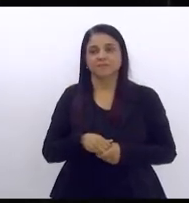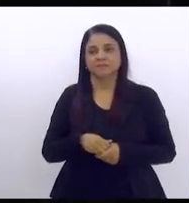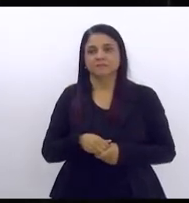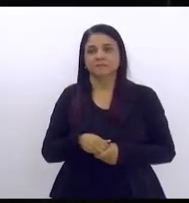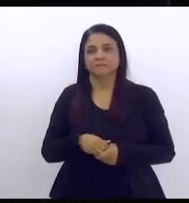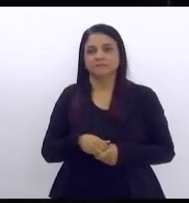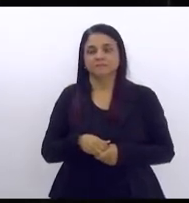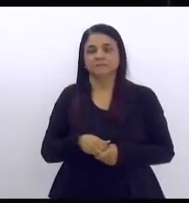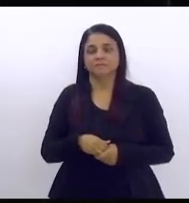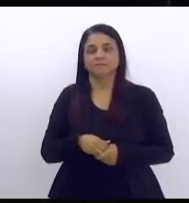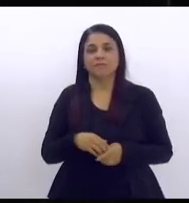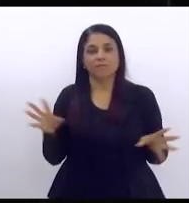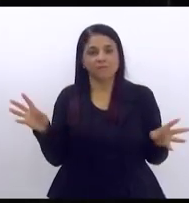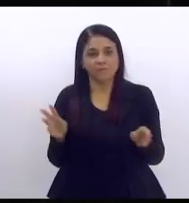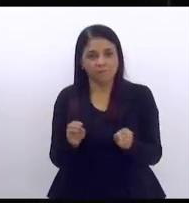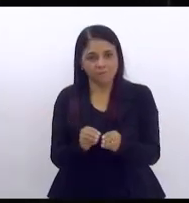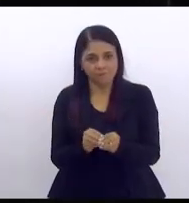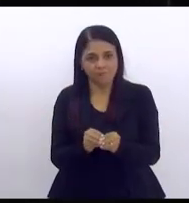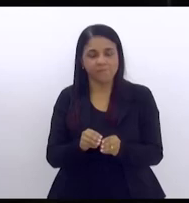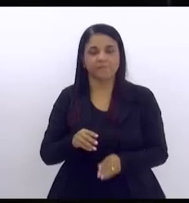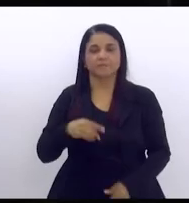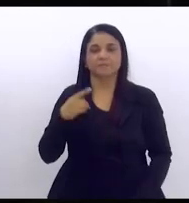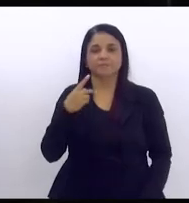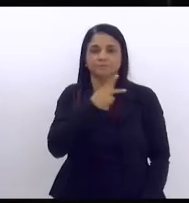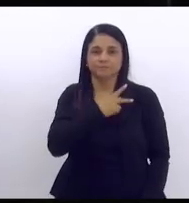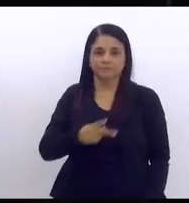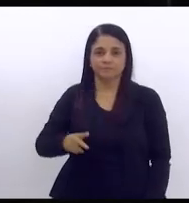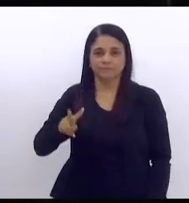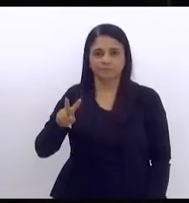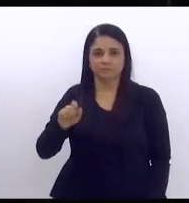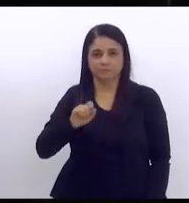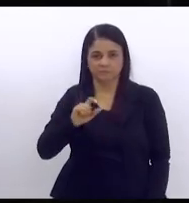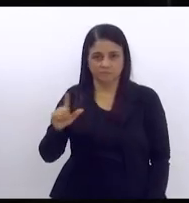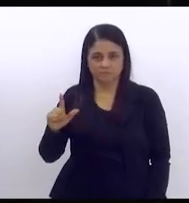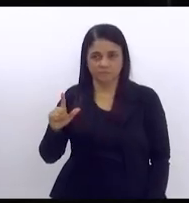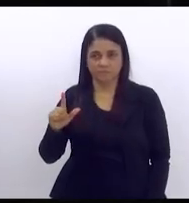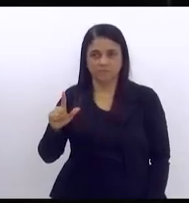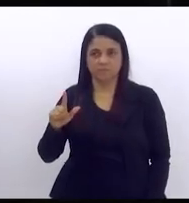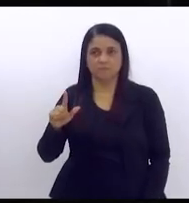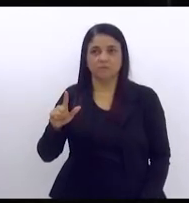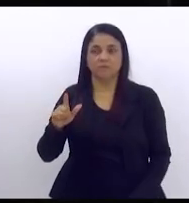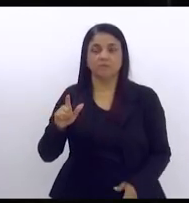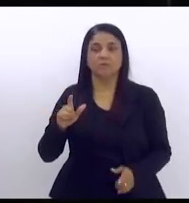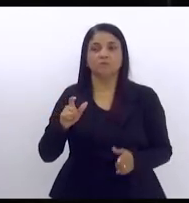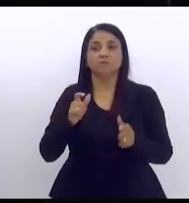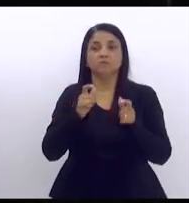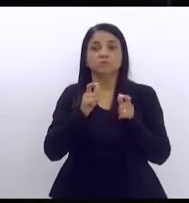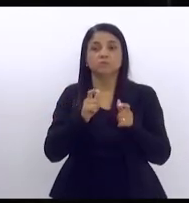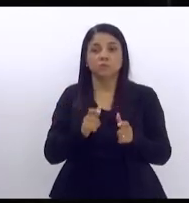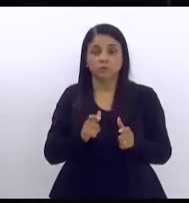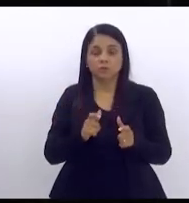presidente Val que onde quer que o nosso saudoso